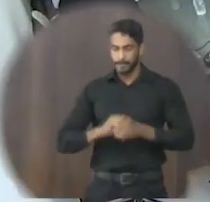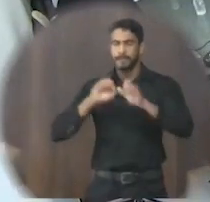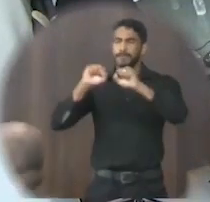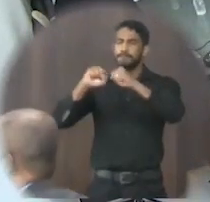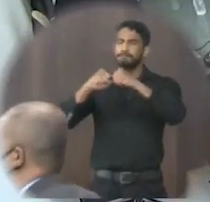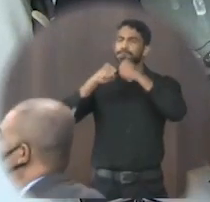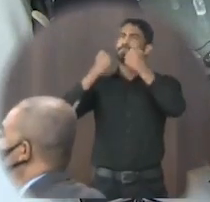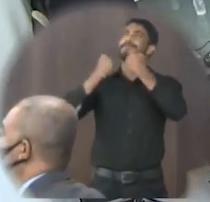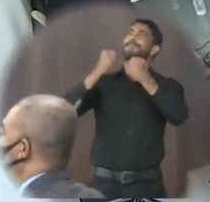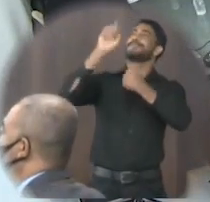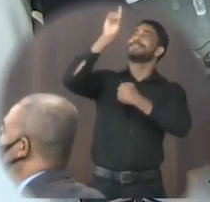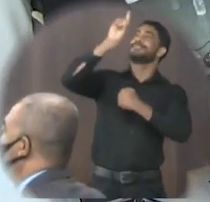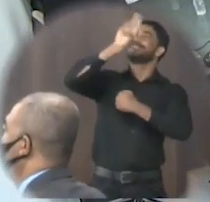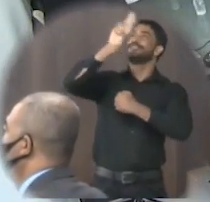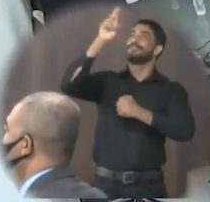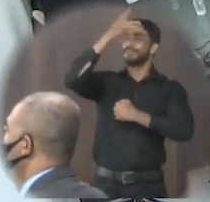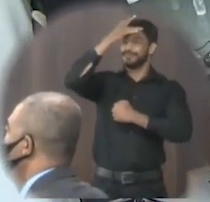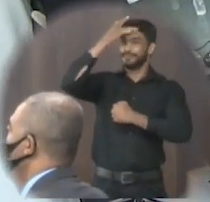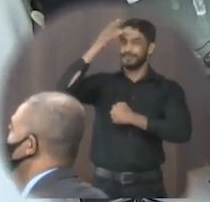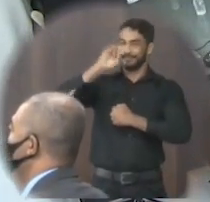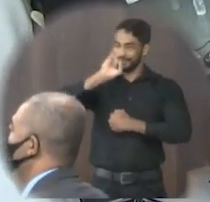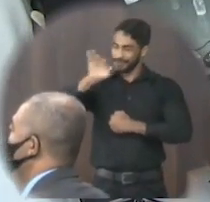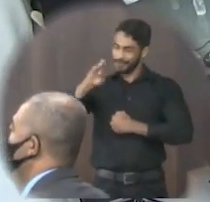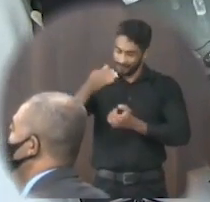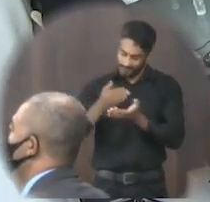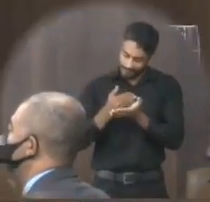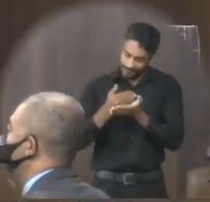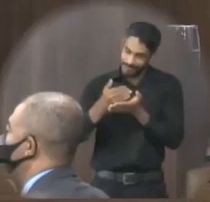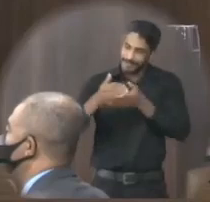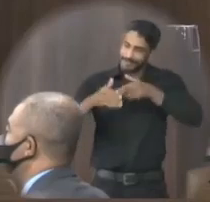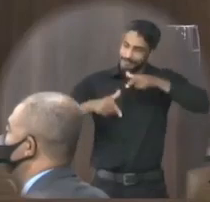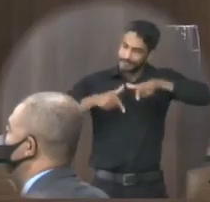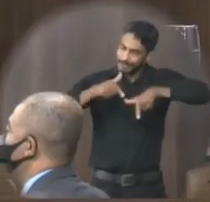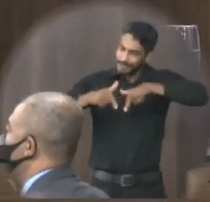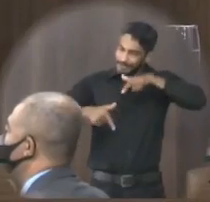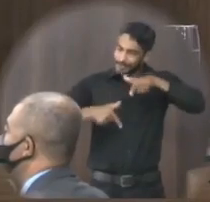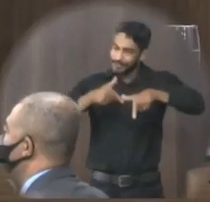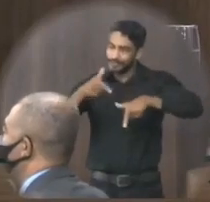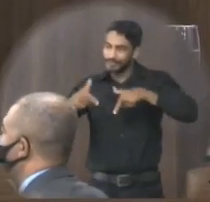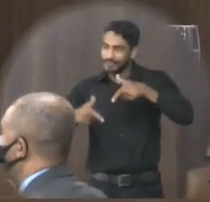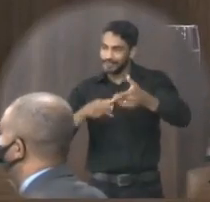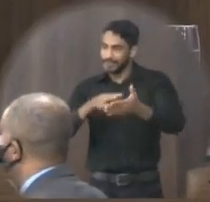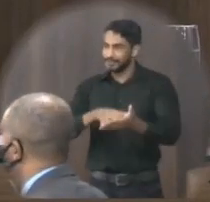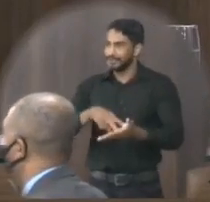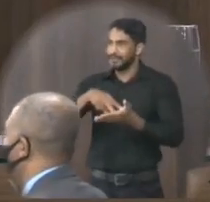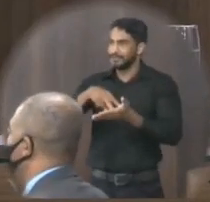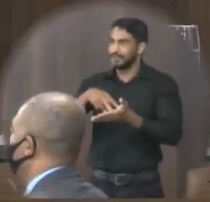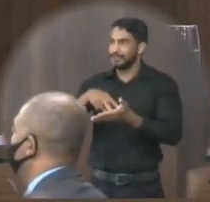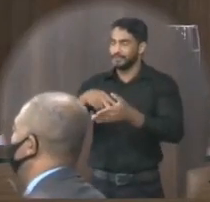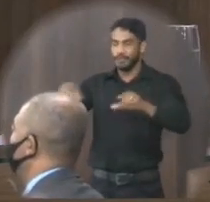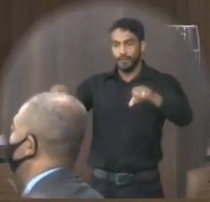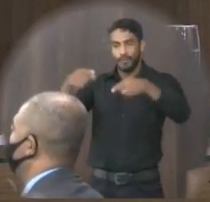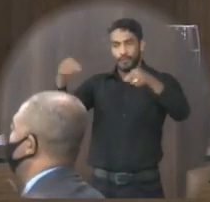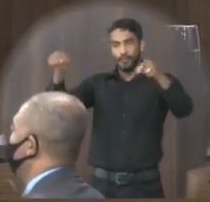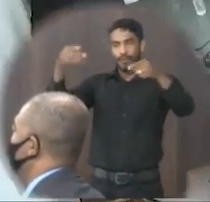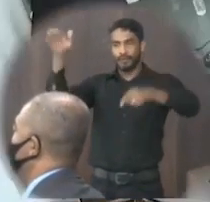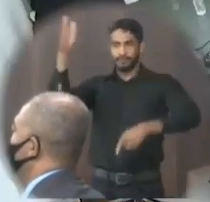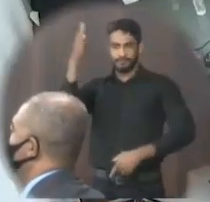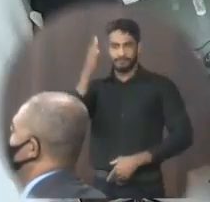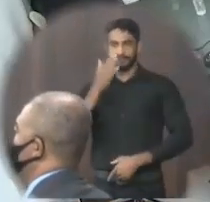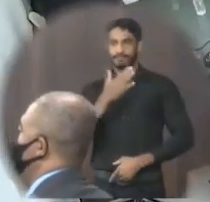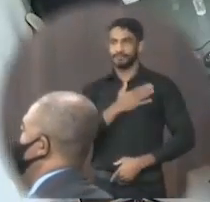Sob a proteção de Deus Em nome do povo jenalbense Iniciamos nossos trabalhos Ainda em pé Ouviremos a execução do Hino Nacional